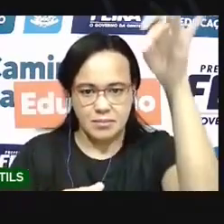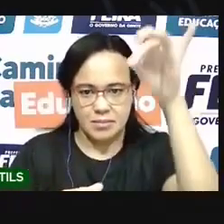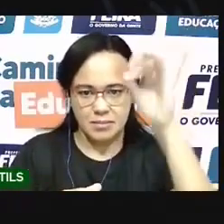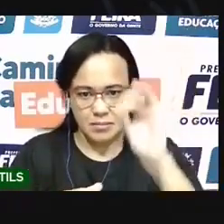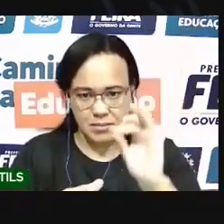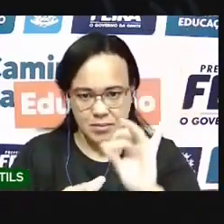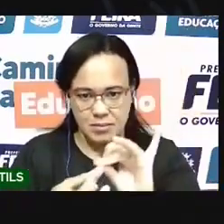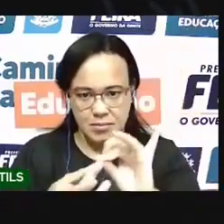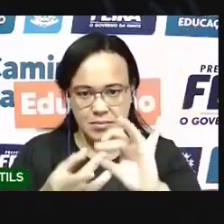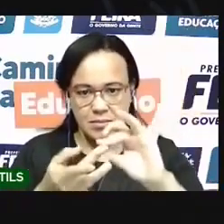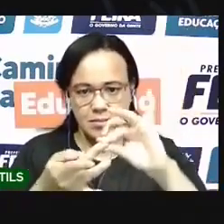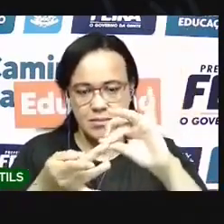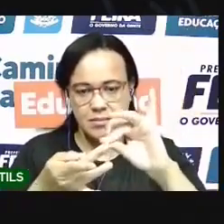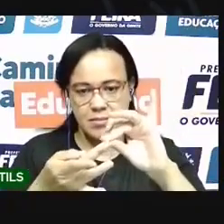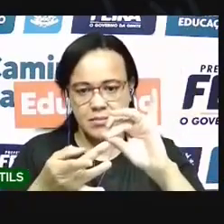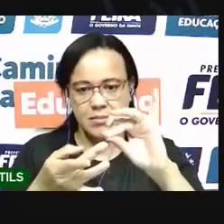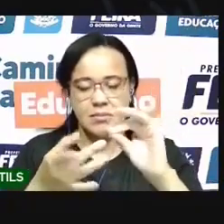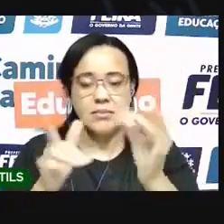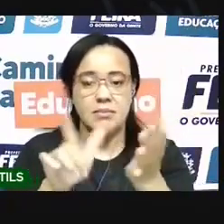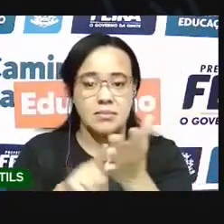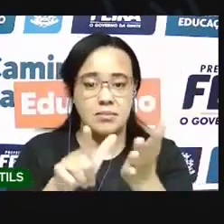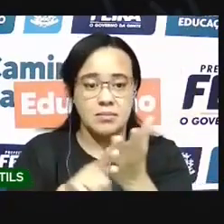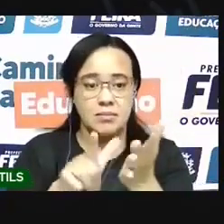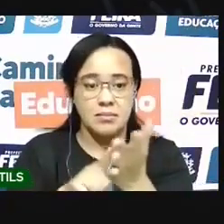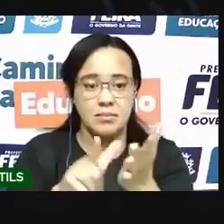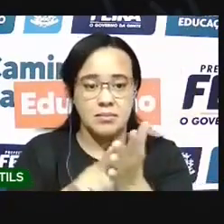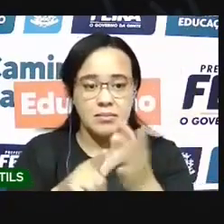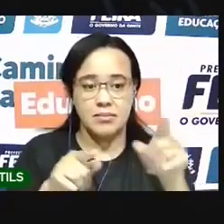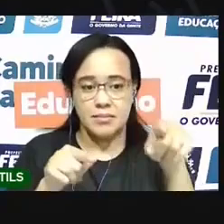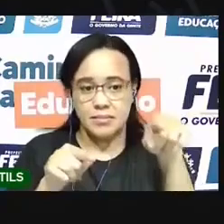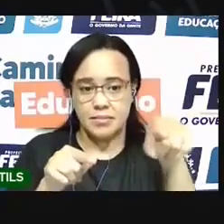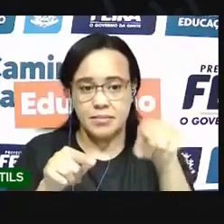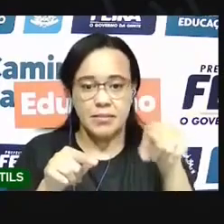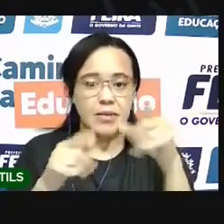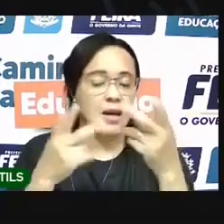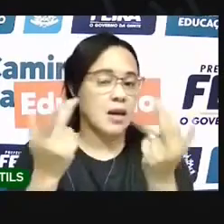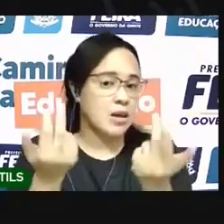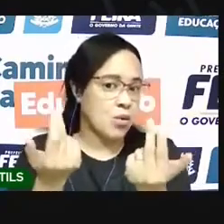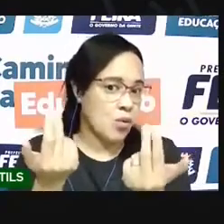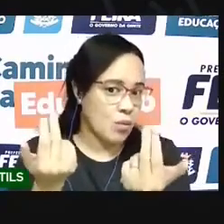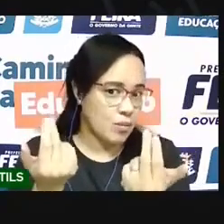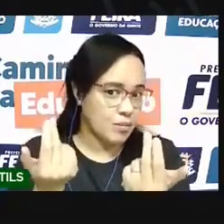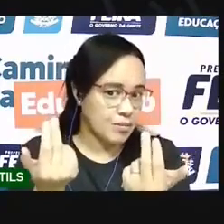Assim, ó Quero que sua folha fique desse jeito